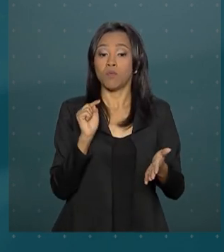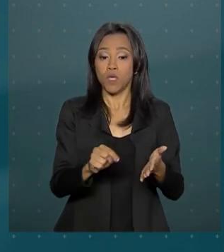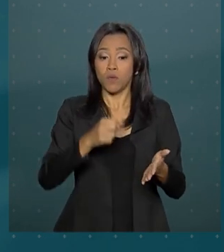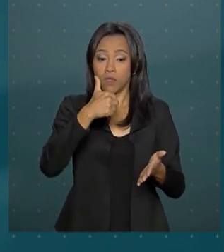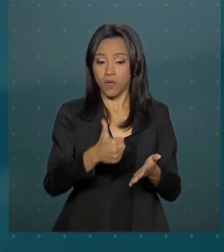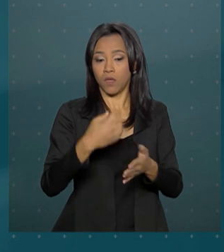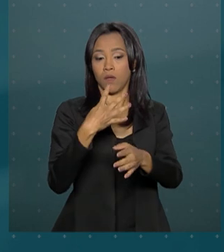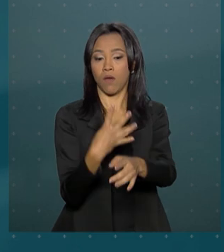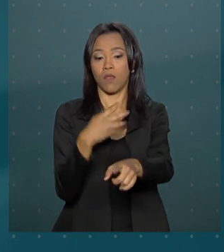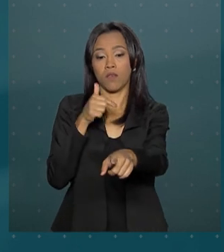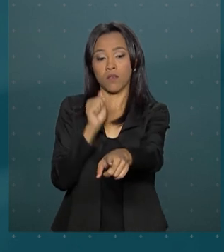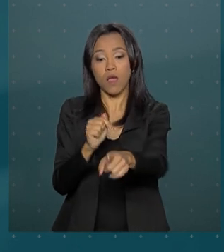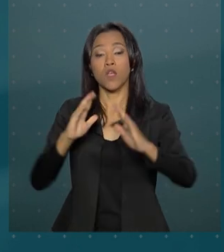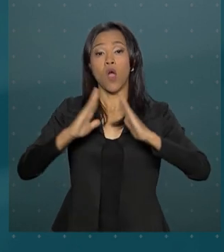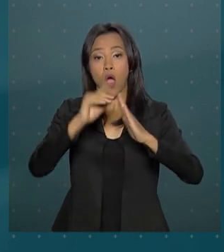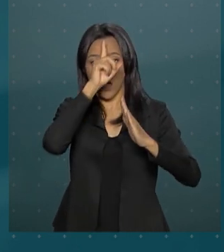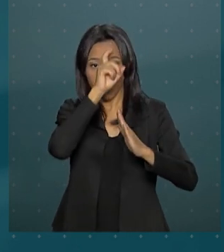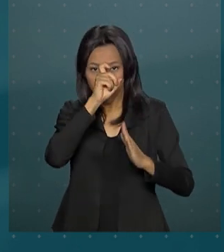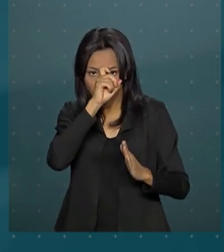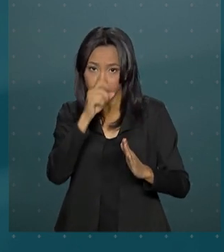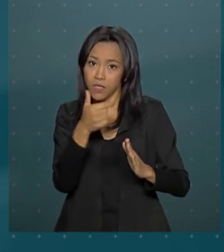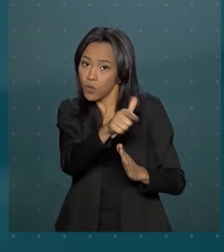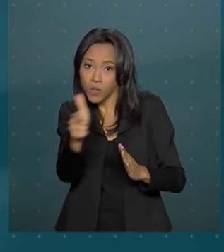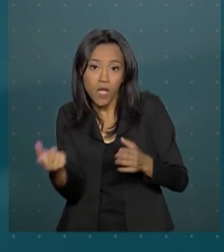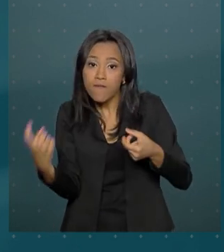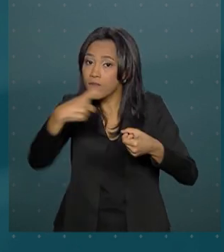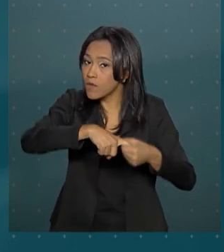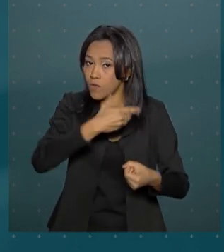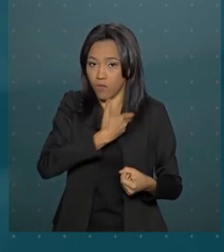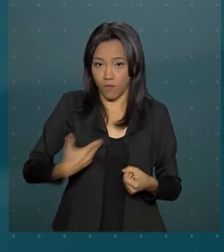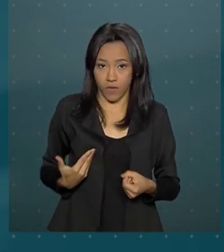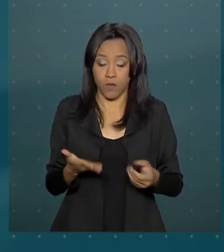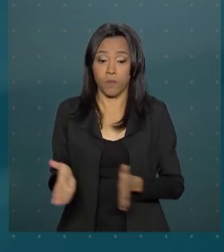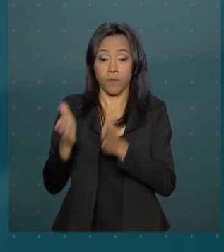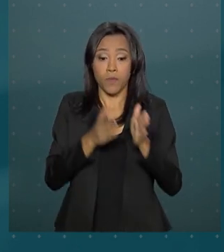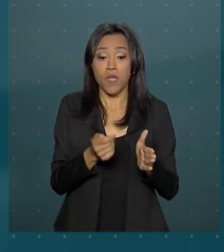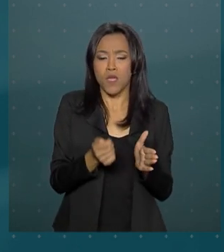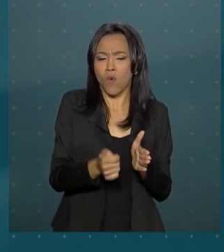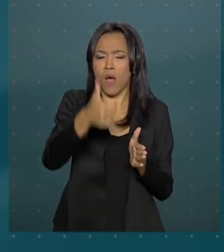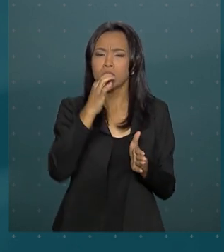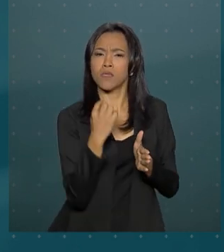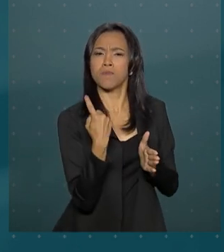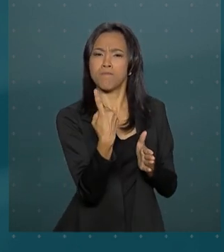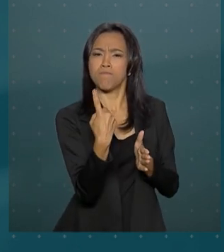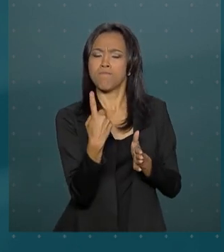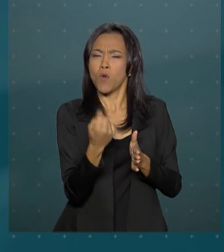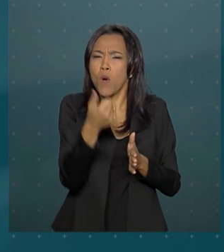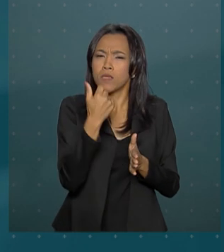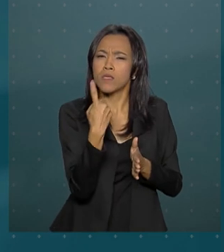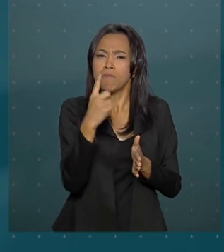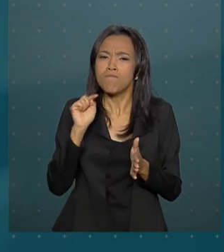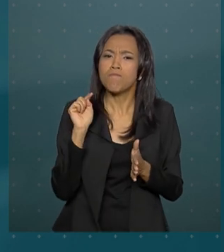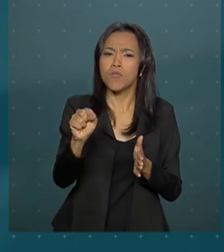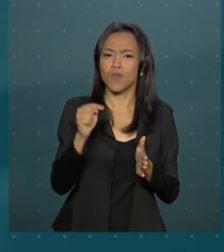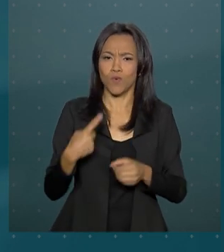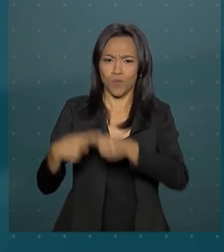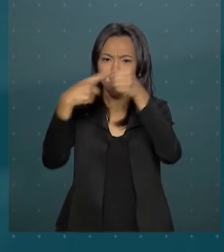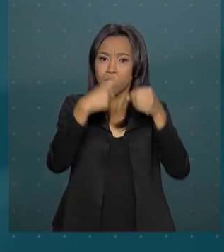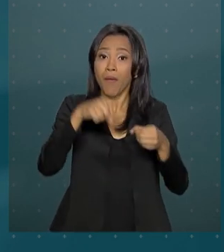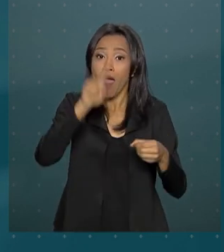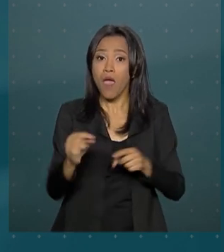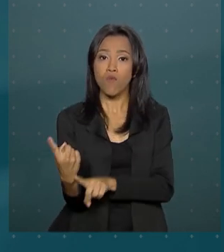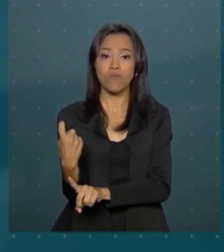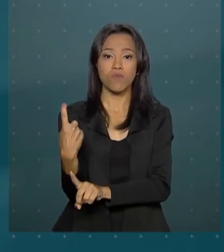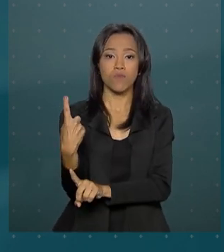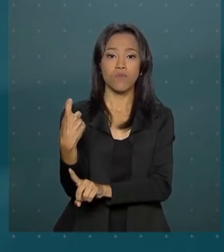do tipo que prestam serviços ao SUS. Em quase mil municípios, as Santas Casas são a única assistência